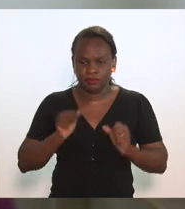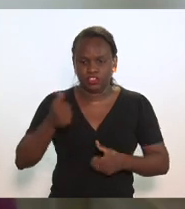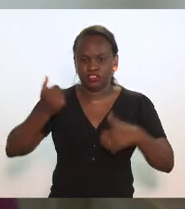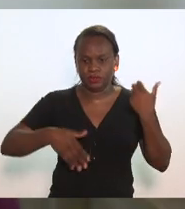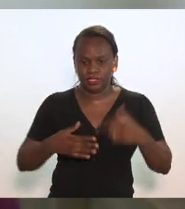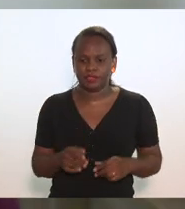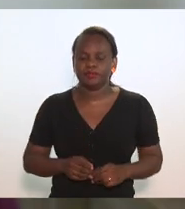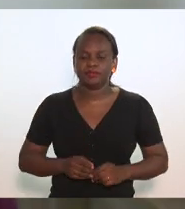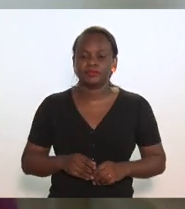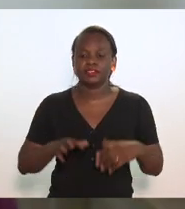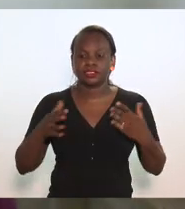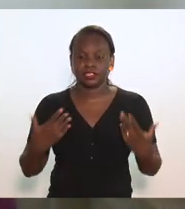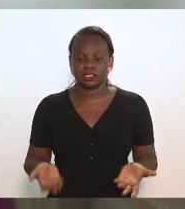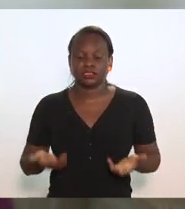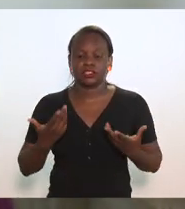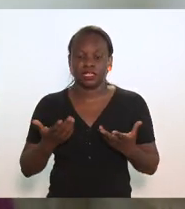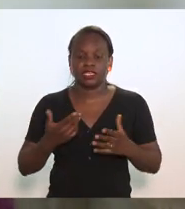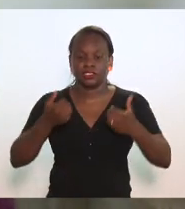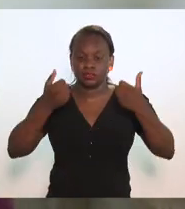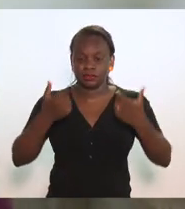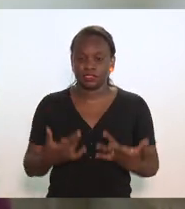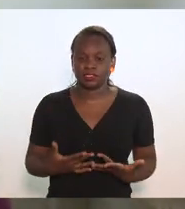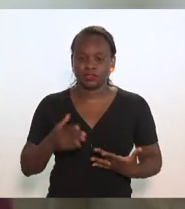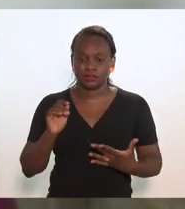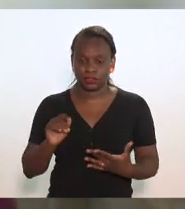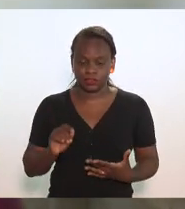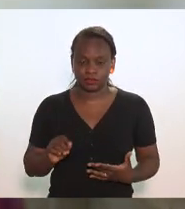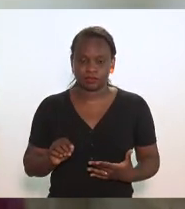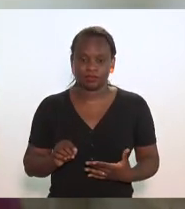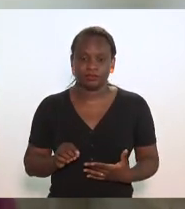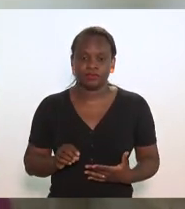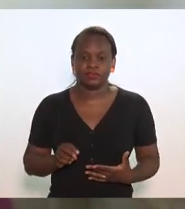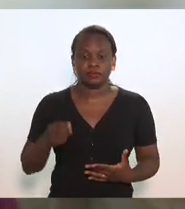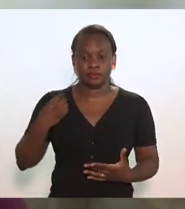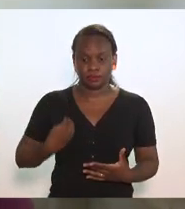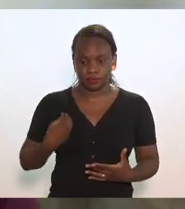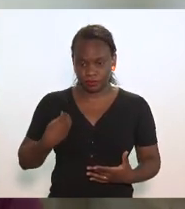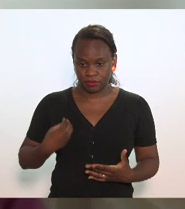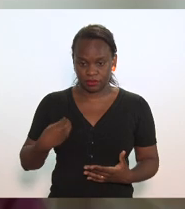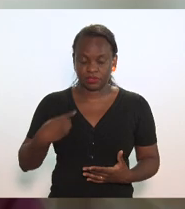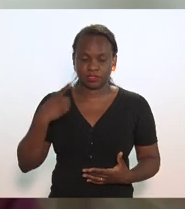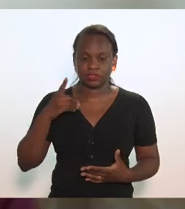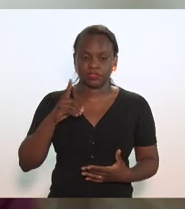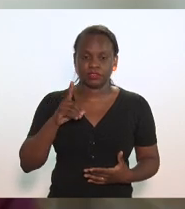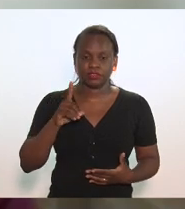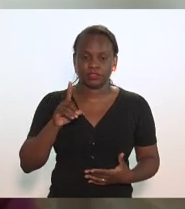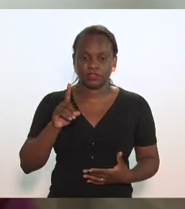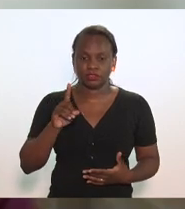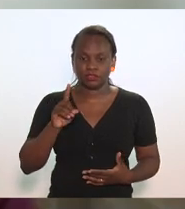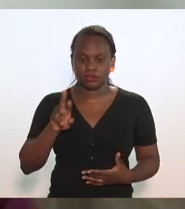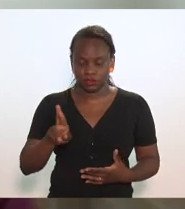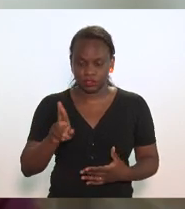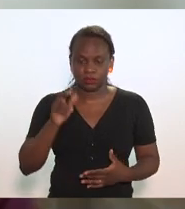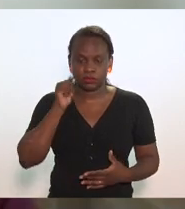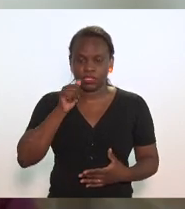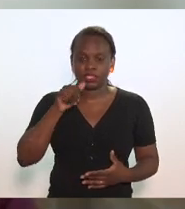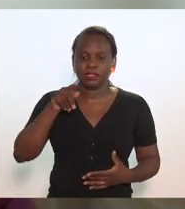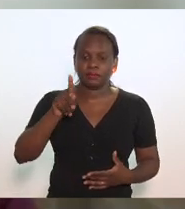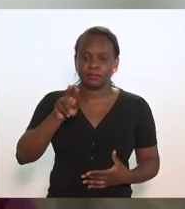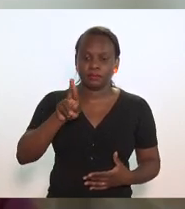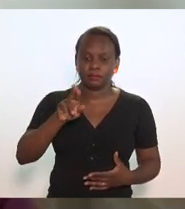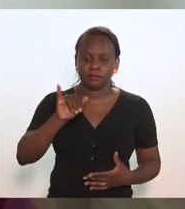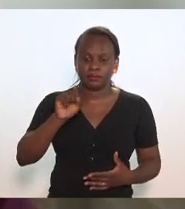Então, queria registrar a presença da doutora Priscila